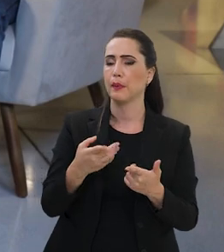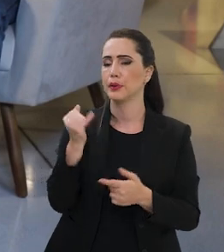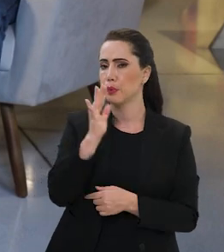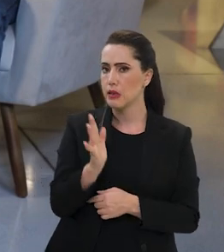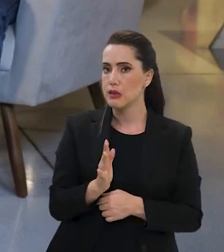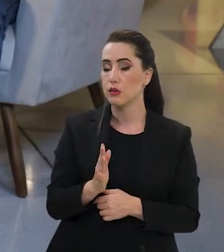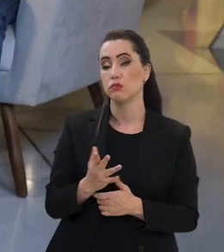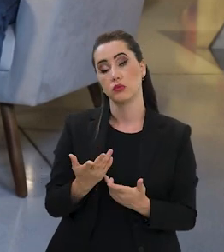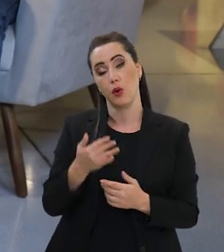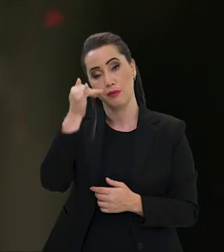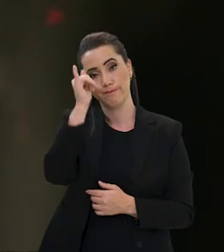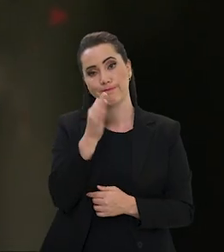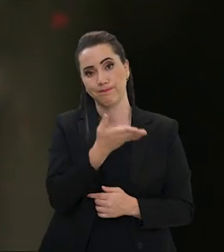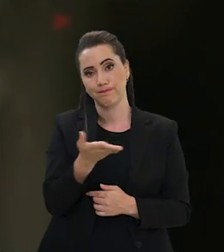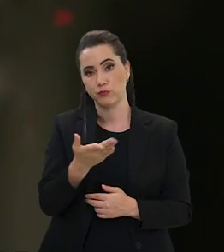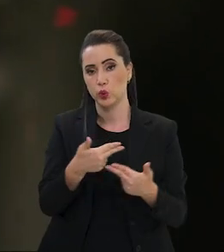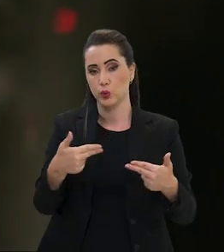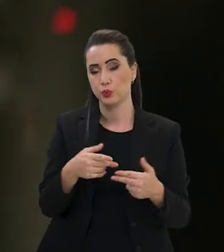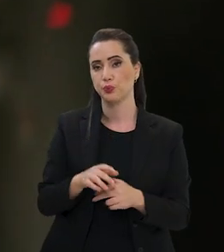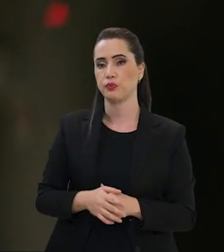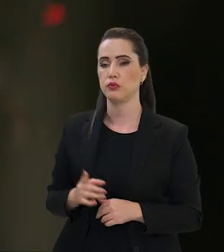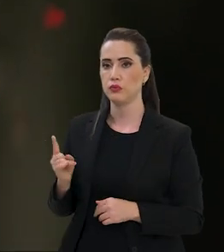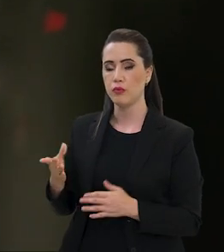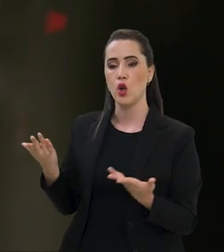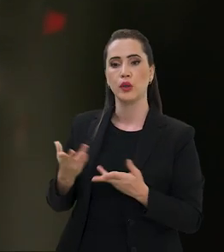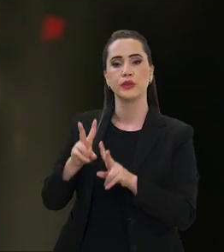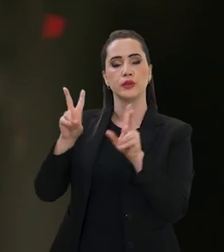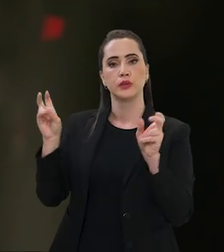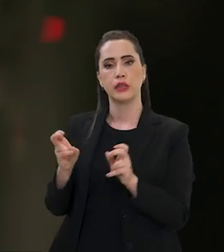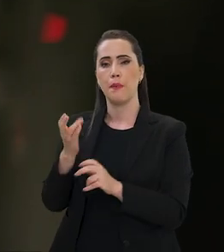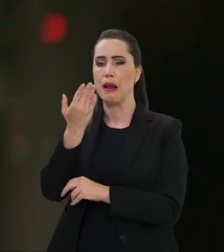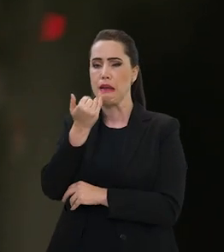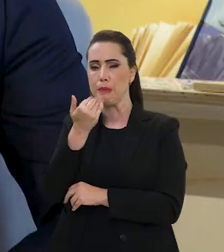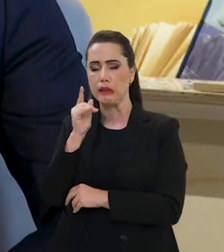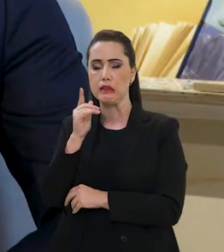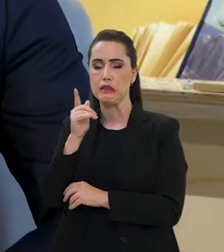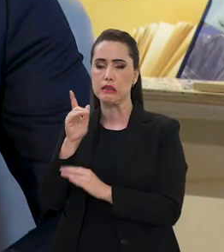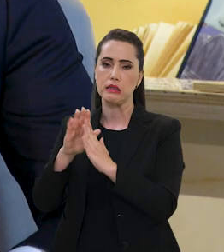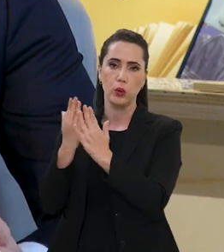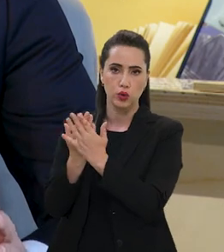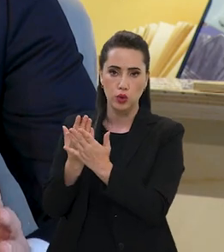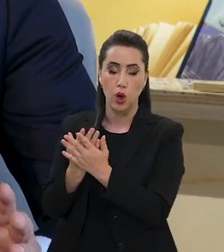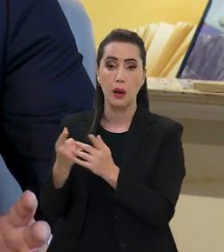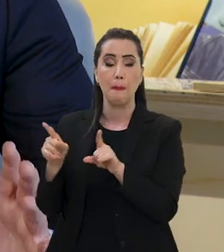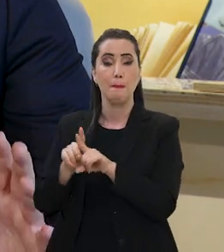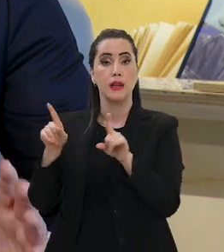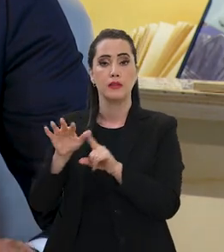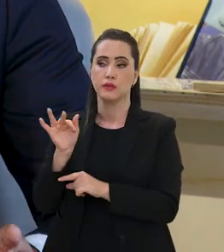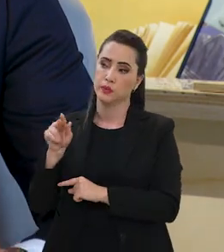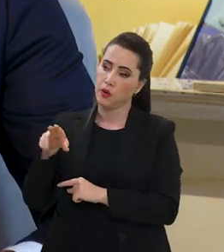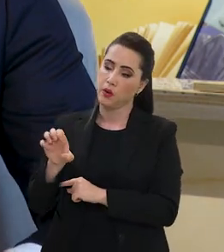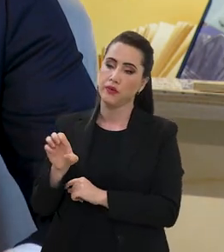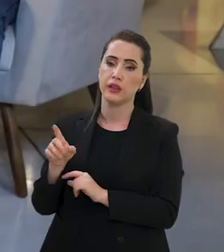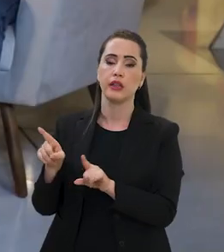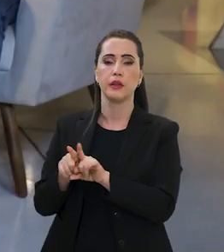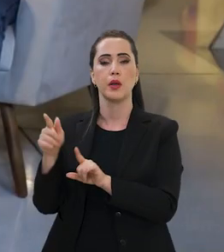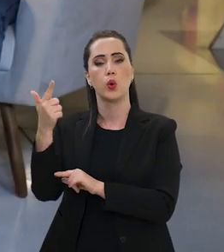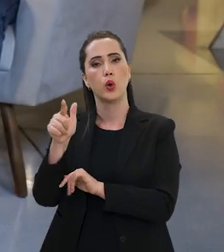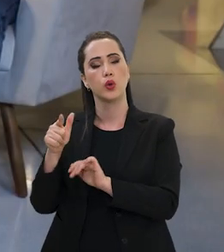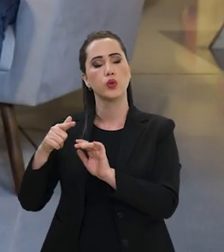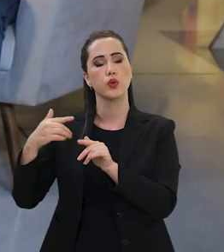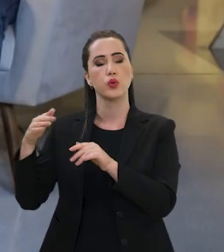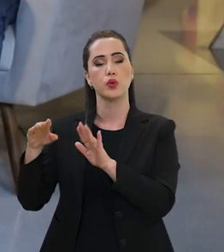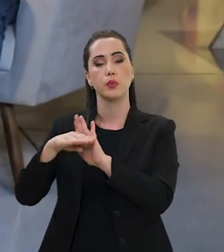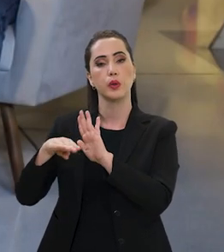Agora eu queria passar um pouquinho para outros programas, falamos bastante do Programa Nacional da Alimentação Escolar, mas o FNDL toca outros programas